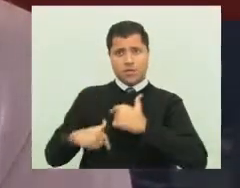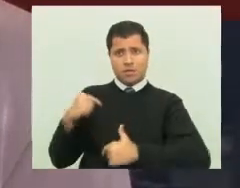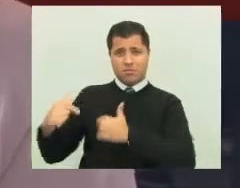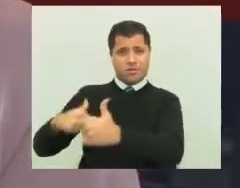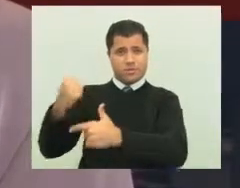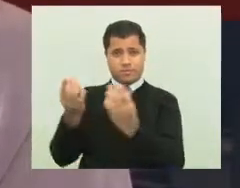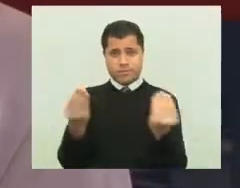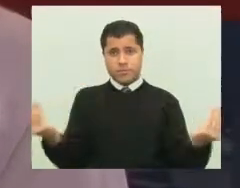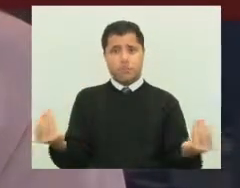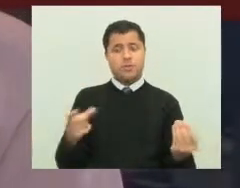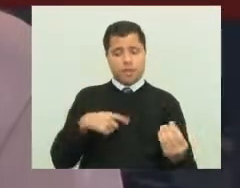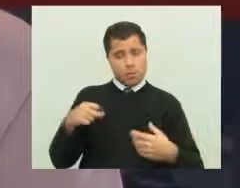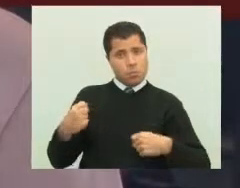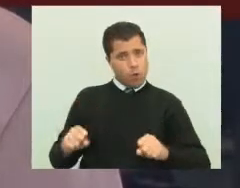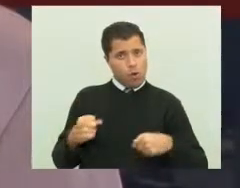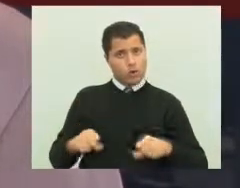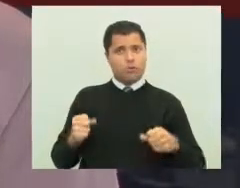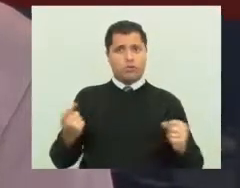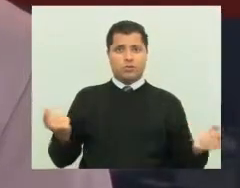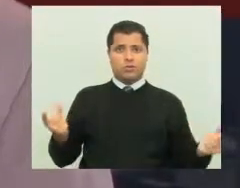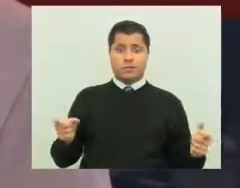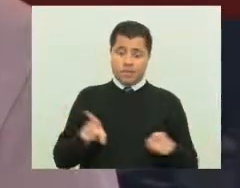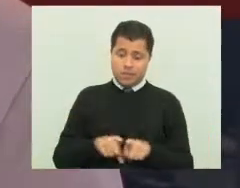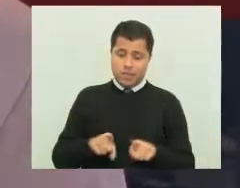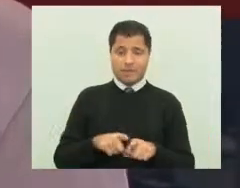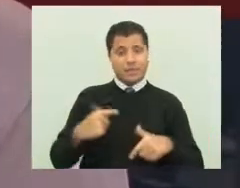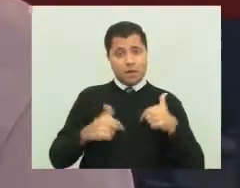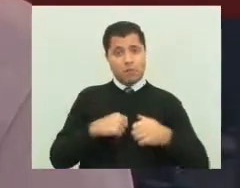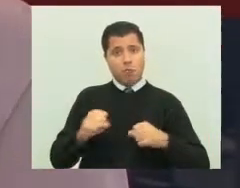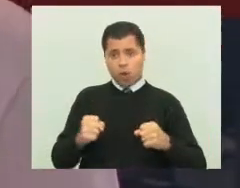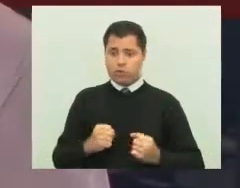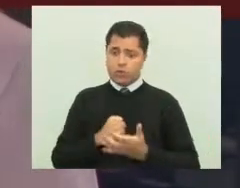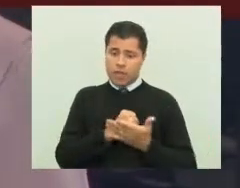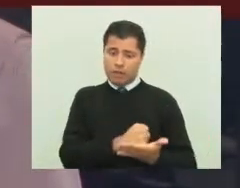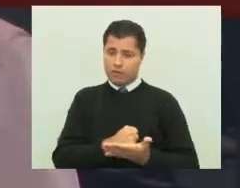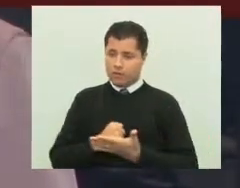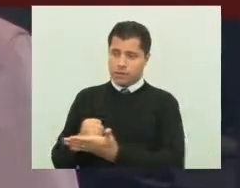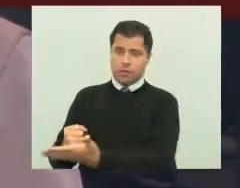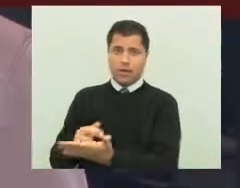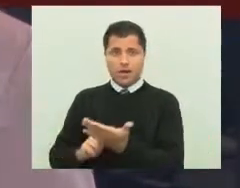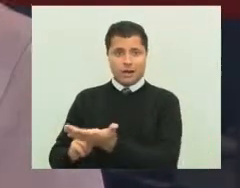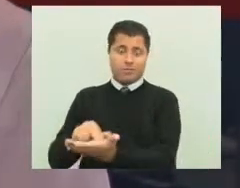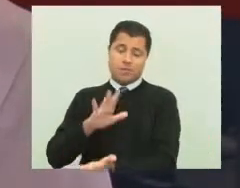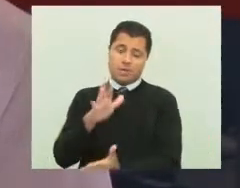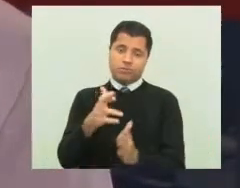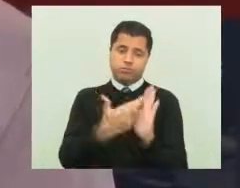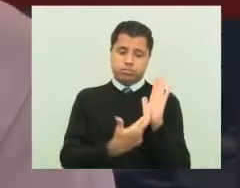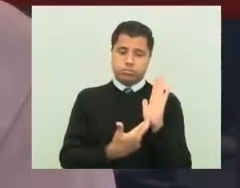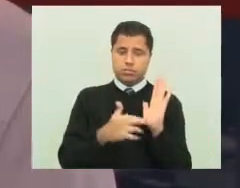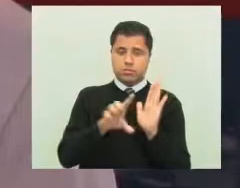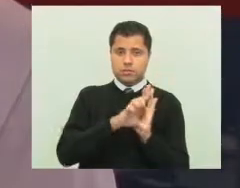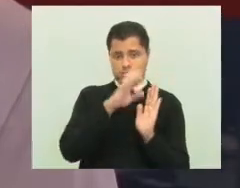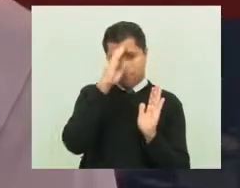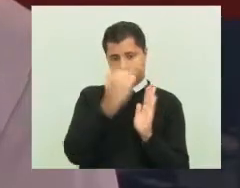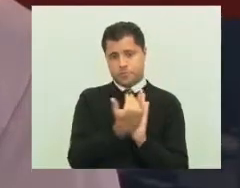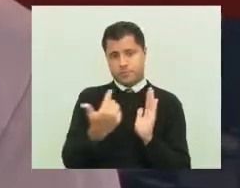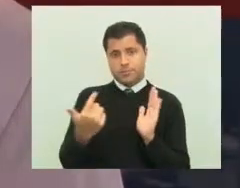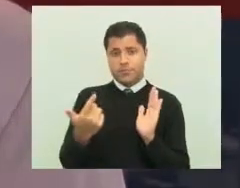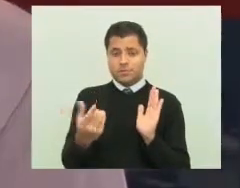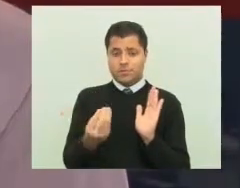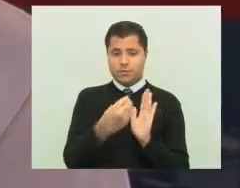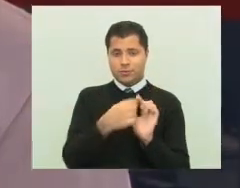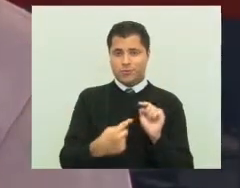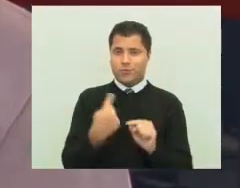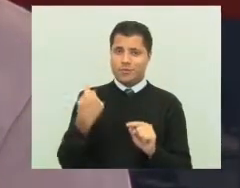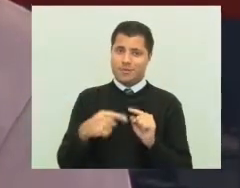prestam, inclusive, serviços à população e é uma profissão que hoje não é regulamentada na cidade. A gente sabe que nas periferias